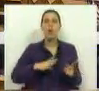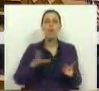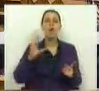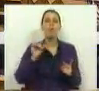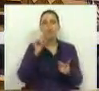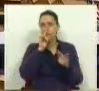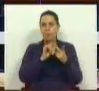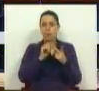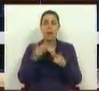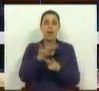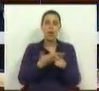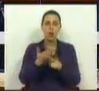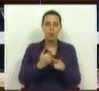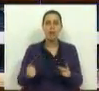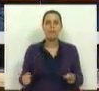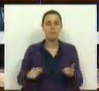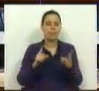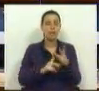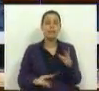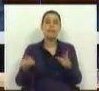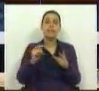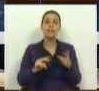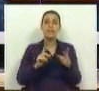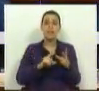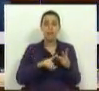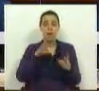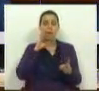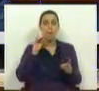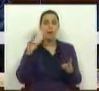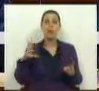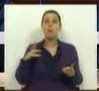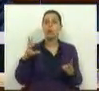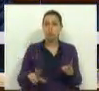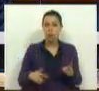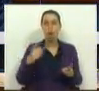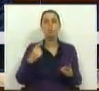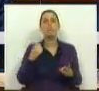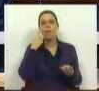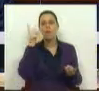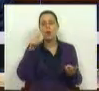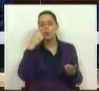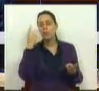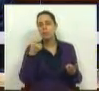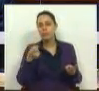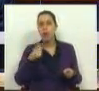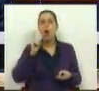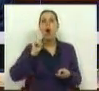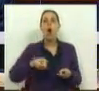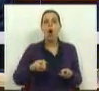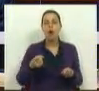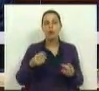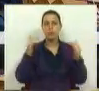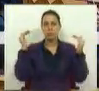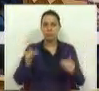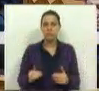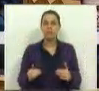mais baixo na economia. Terceiro facto, o Banco de Portugal reviu aquilo que já seria a